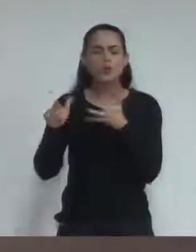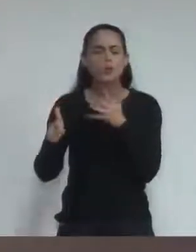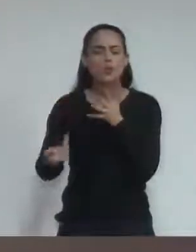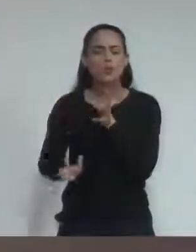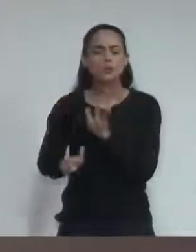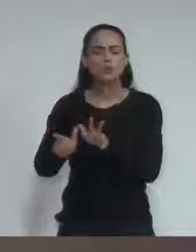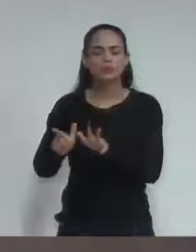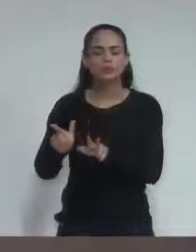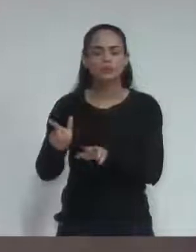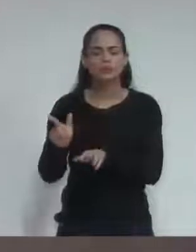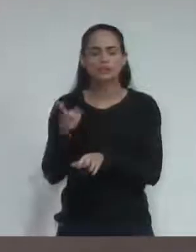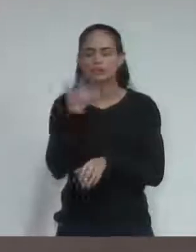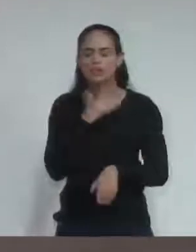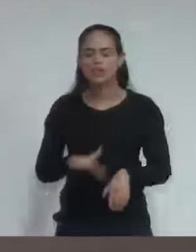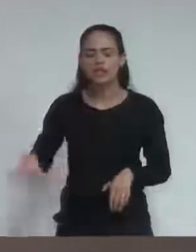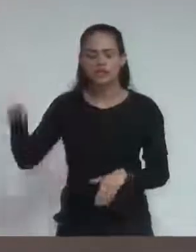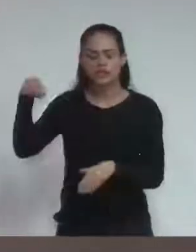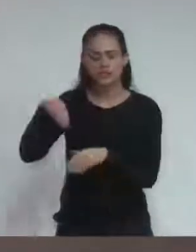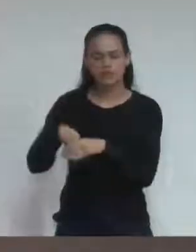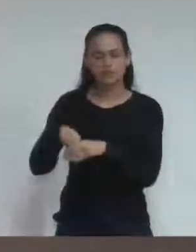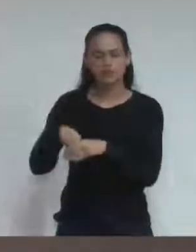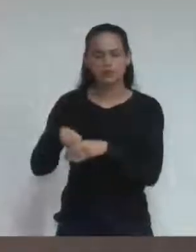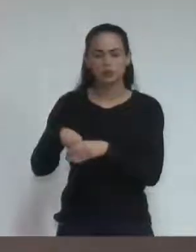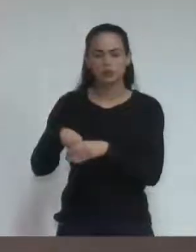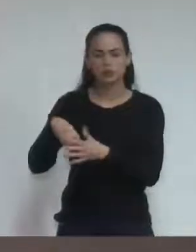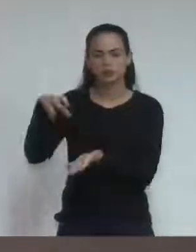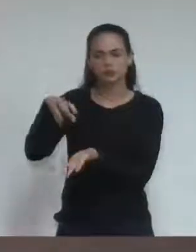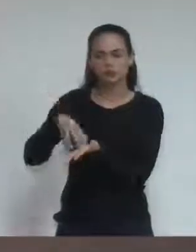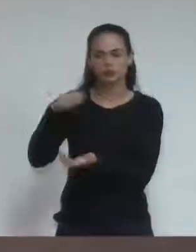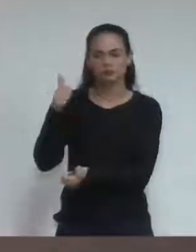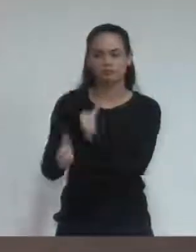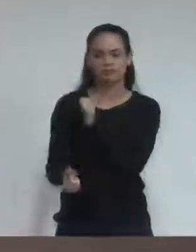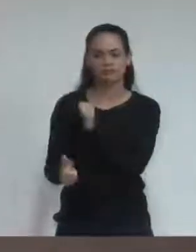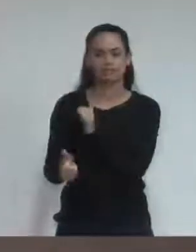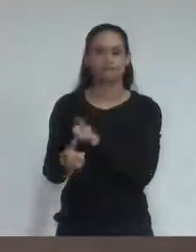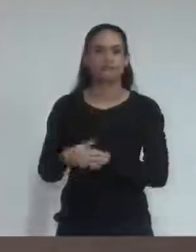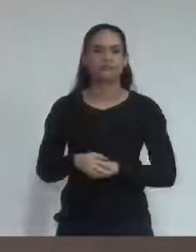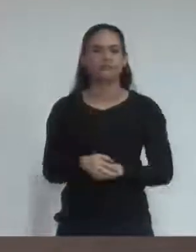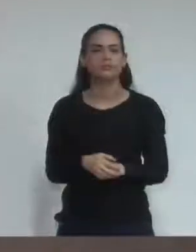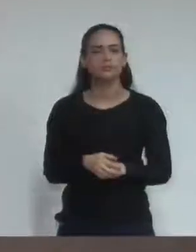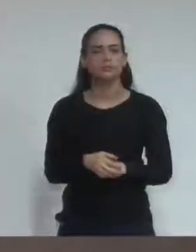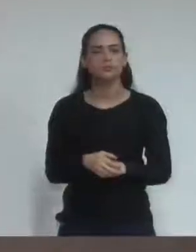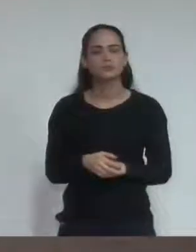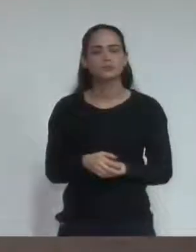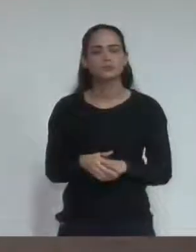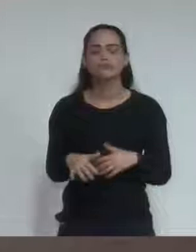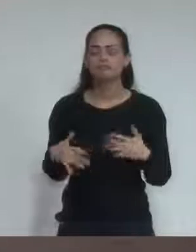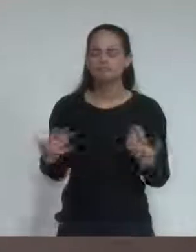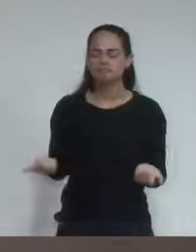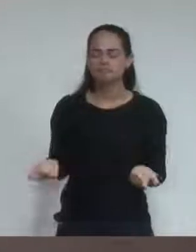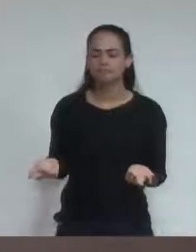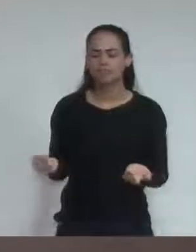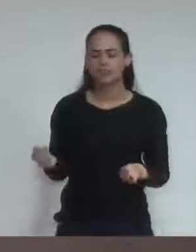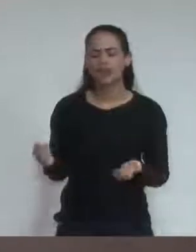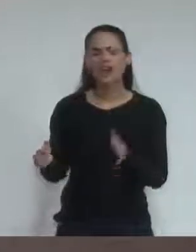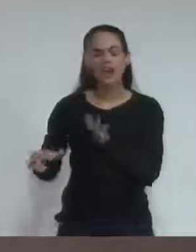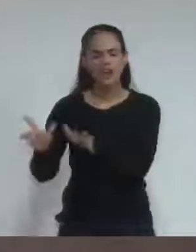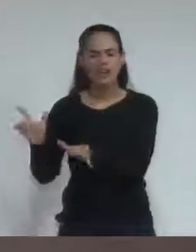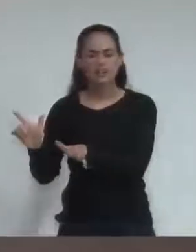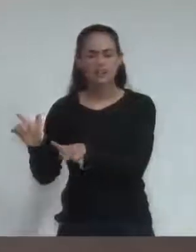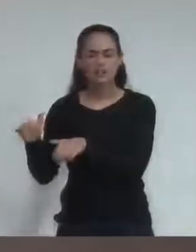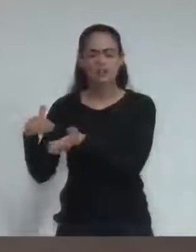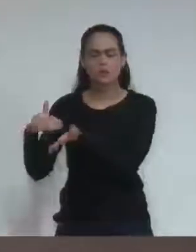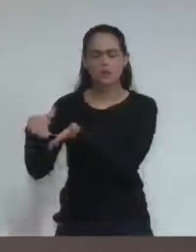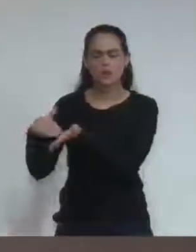o centro esportivo. E tiveram, no primeiro momento, uma conversa com o secretário, acho que o Val estava